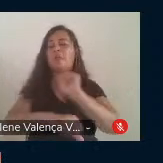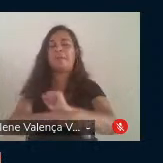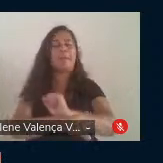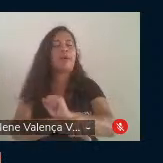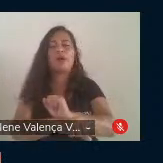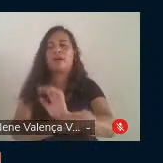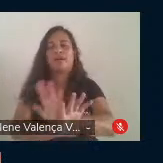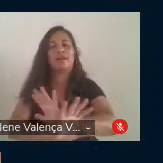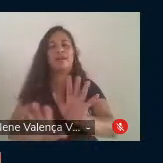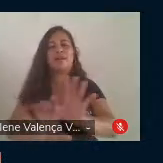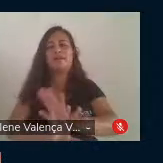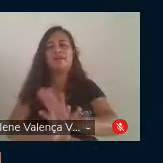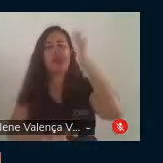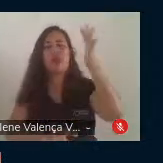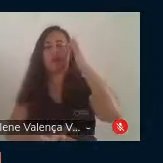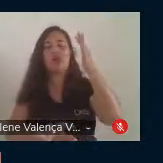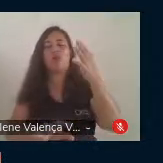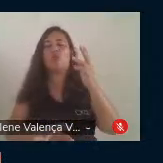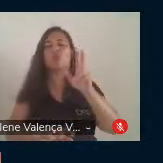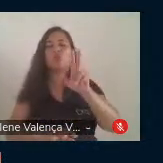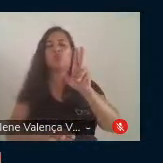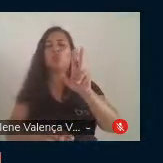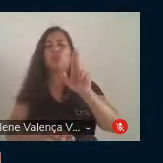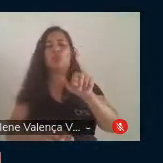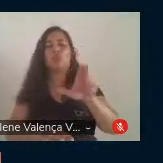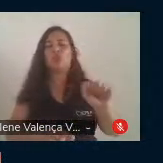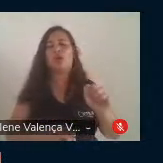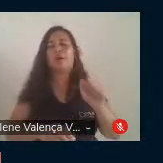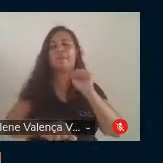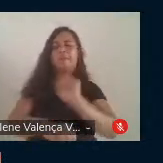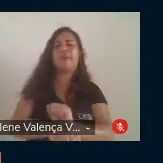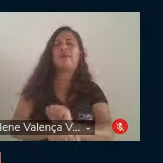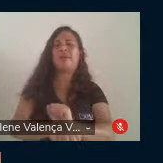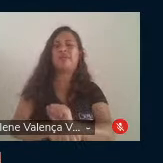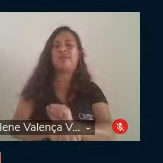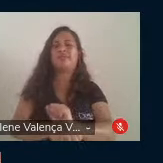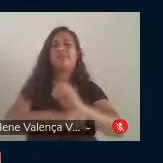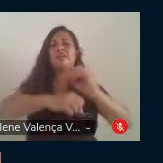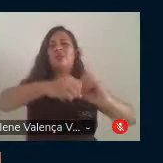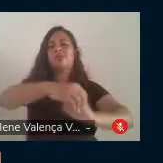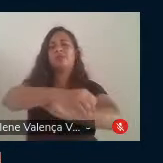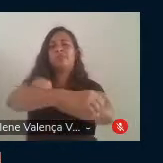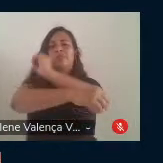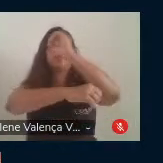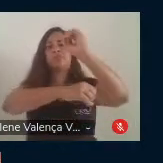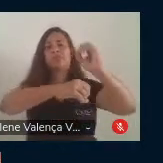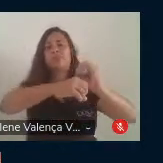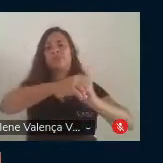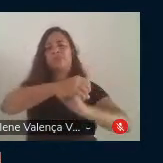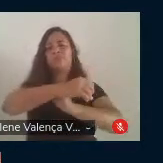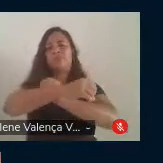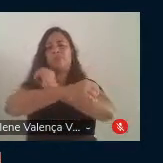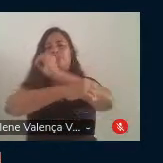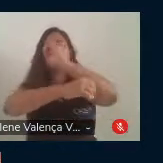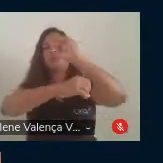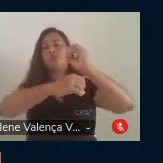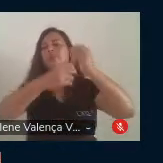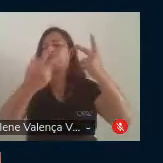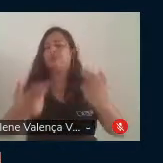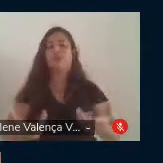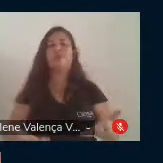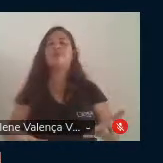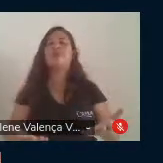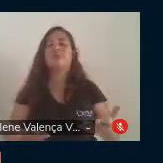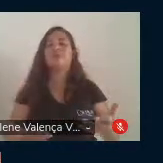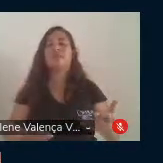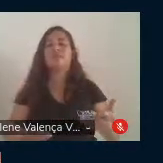Nunca se entregue, nasça sempre com as manhãs. E no tempo onde a gente vive ataques